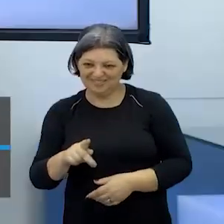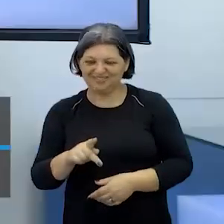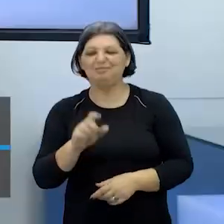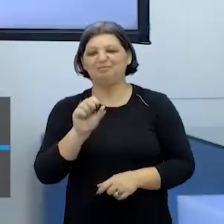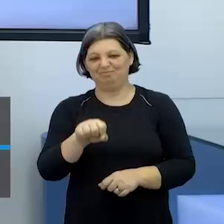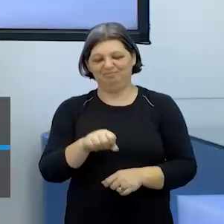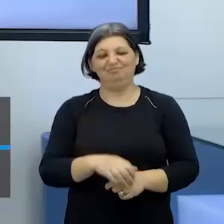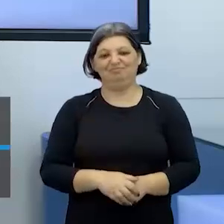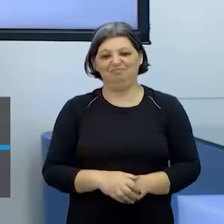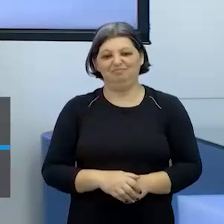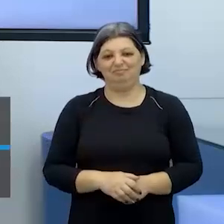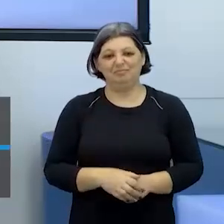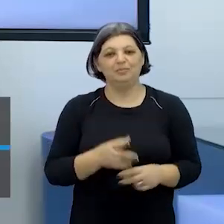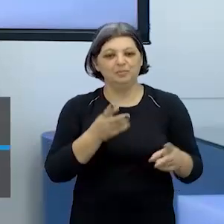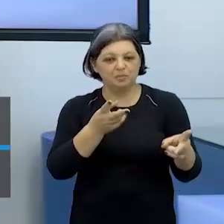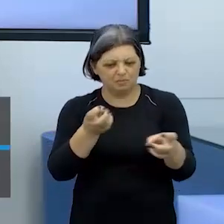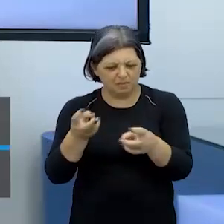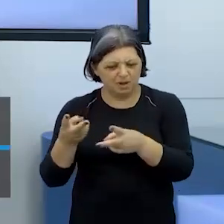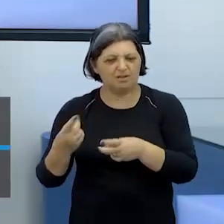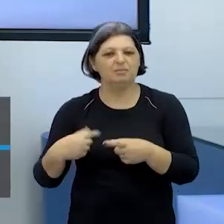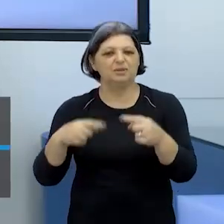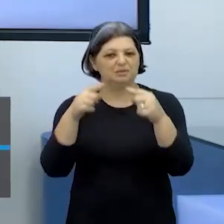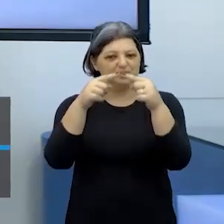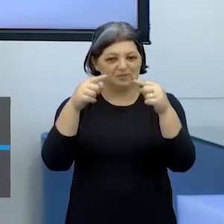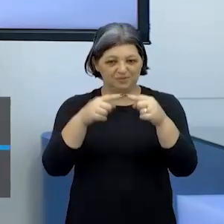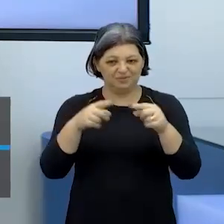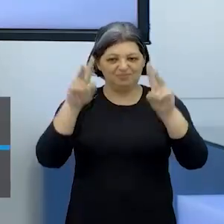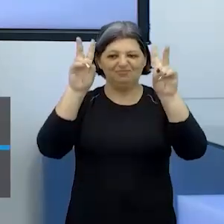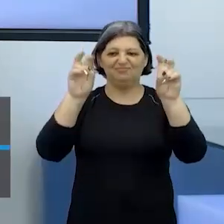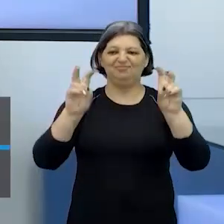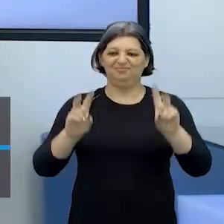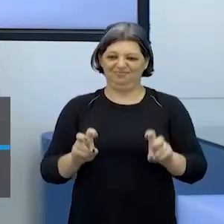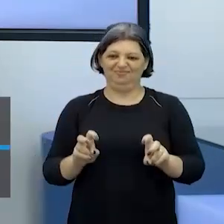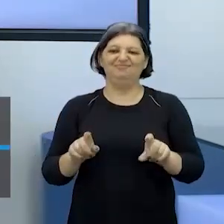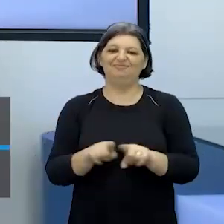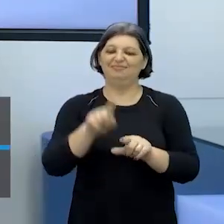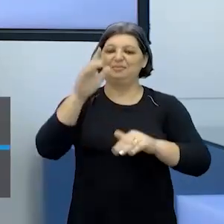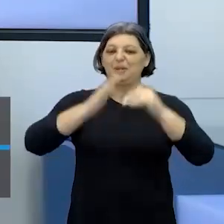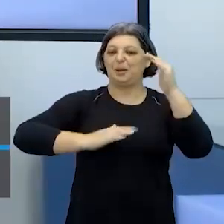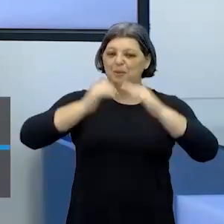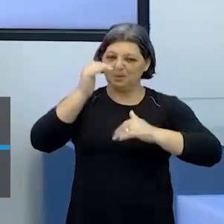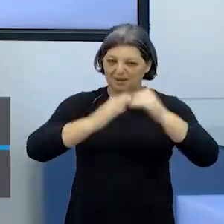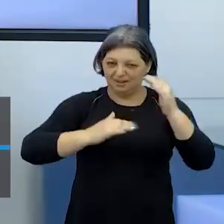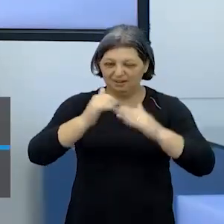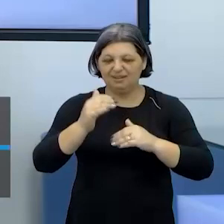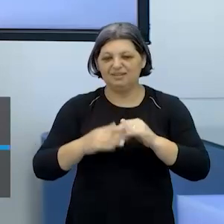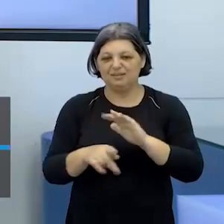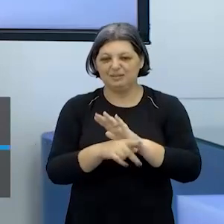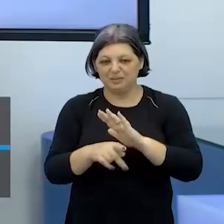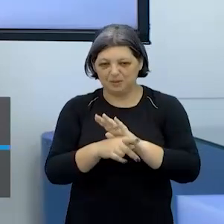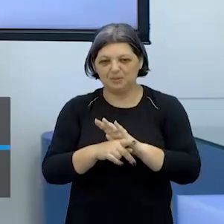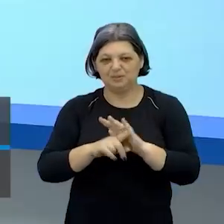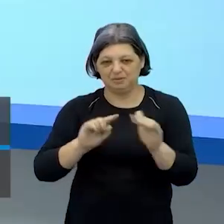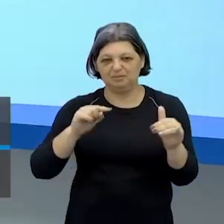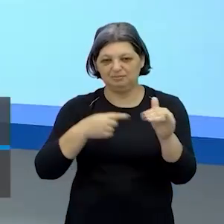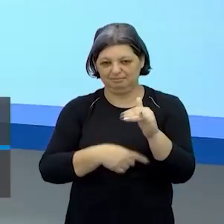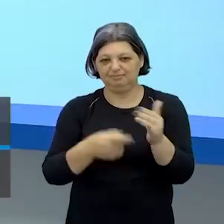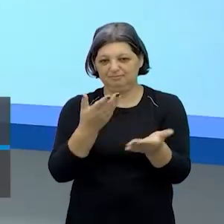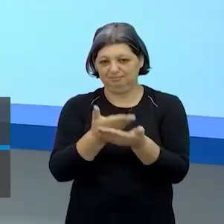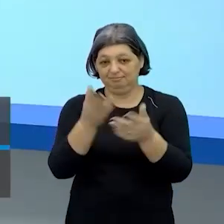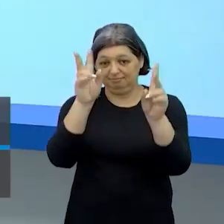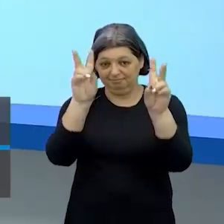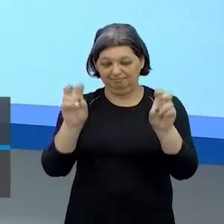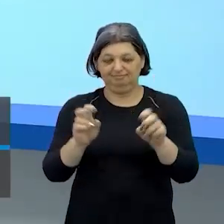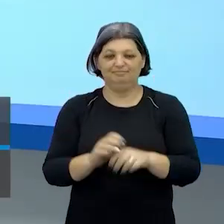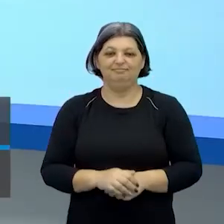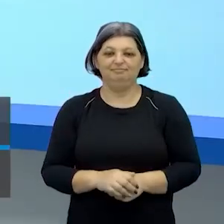percebe o quanto se aproximam os aprofundamentos assim é muito diferente não as habilidades elas se conversam né de um aprofundamento para o outro e essa é a ideia